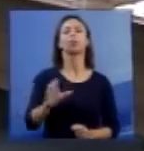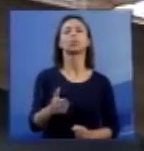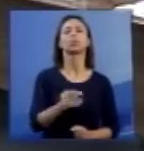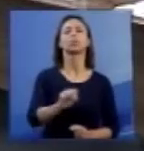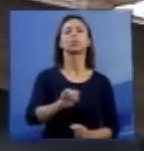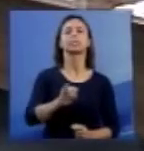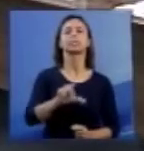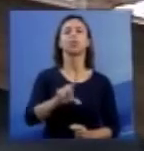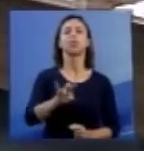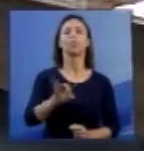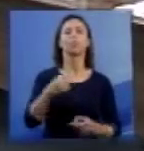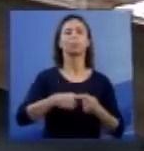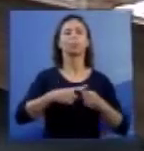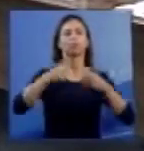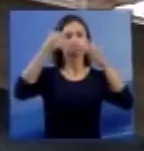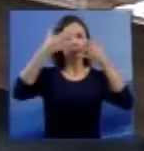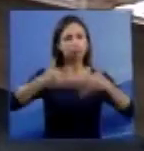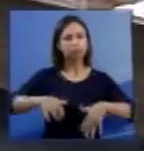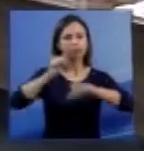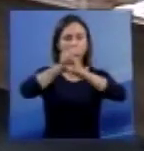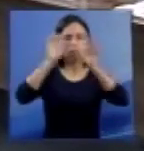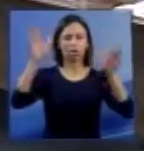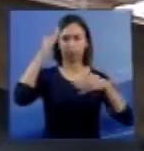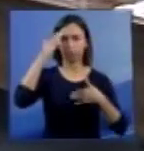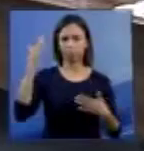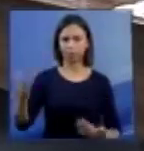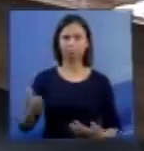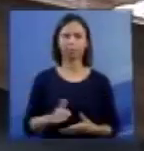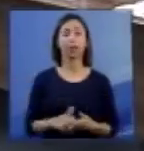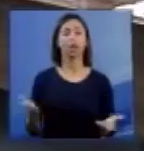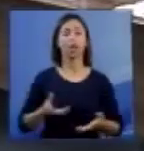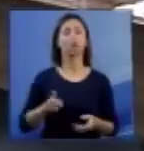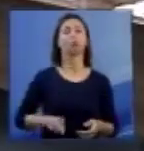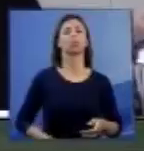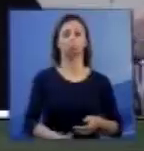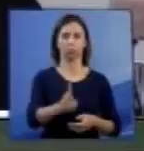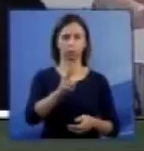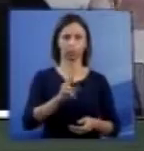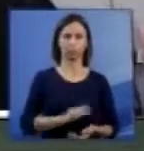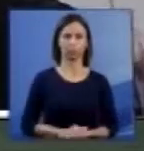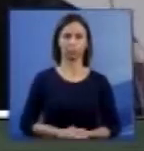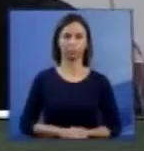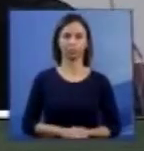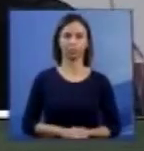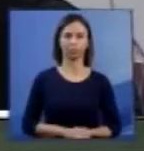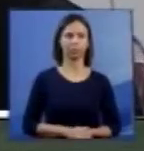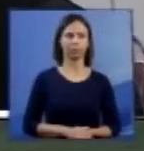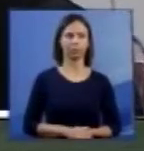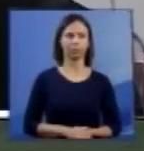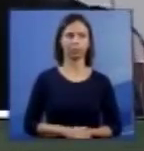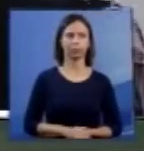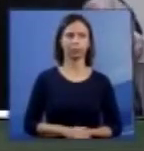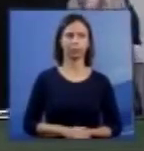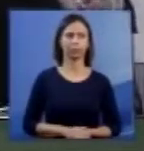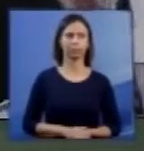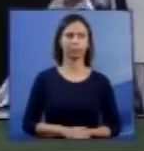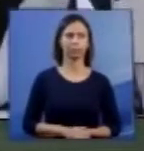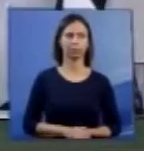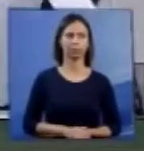pelos esclarecimentos prestados. E daremos sequência, ouvindo